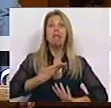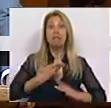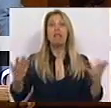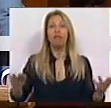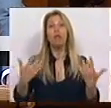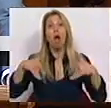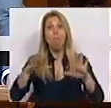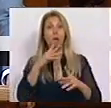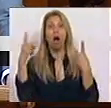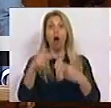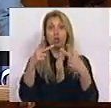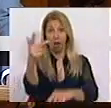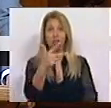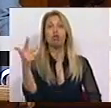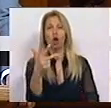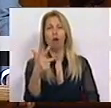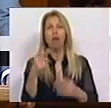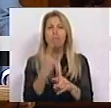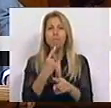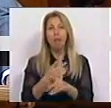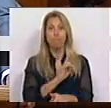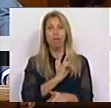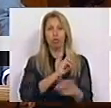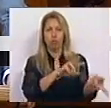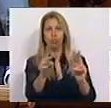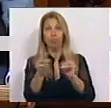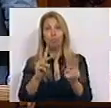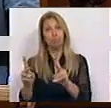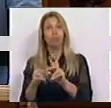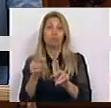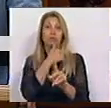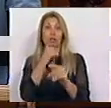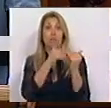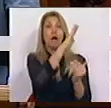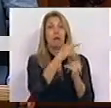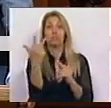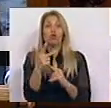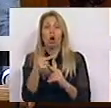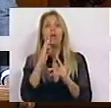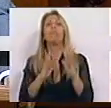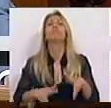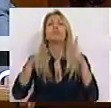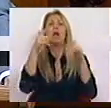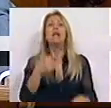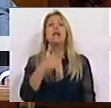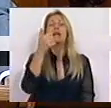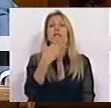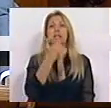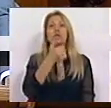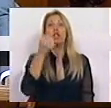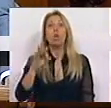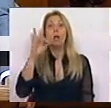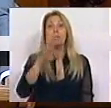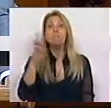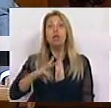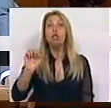além da Troika, apesar de todas as privatizações muito além da Troika, ela cresceu cerca de 54 mil milhões de euros, mais